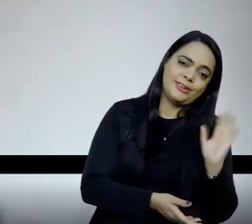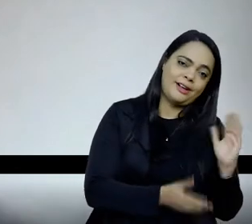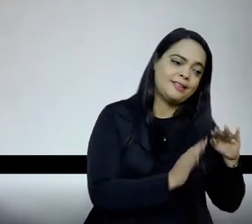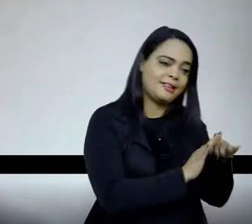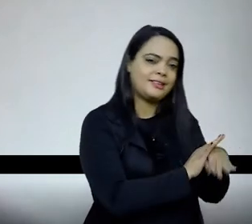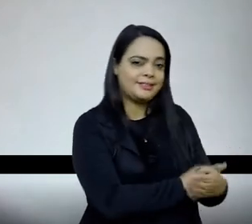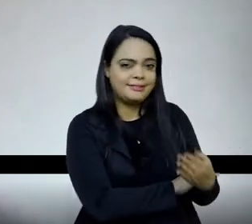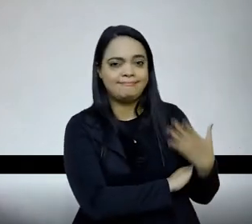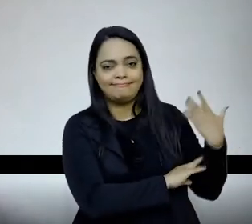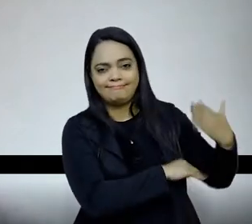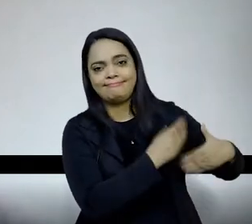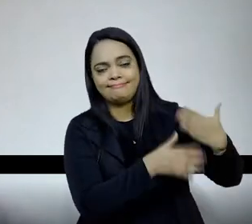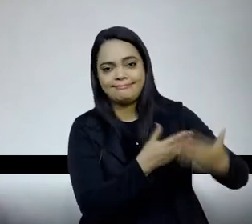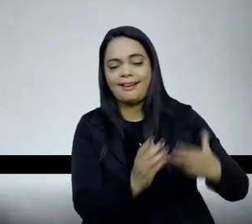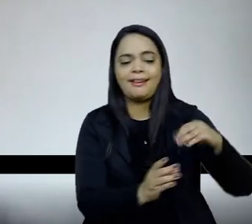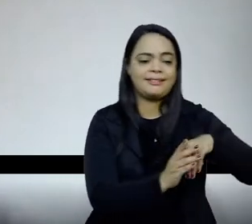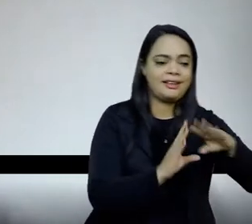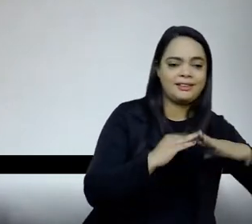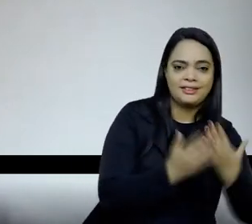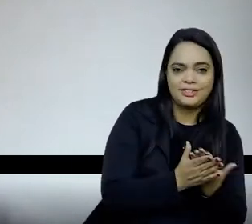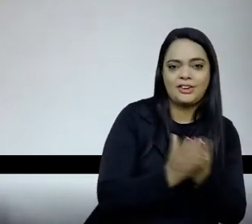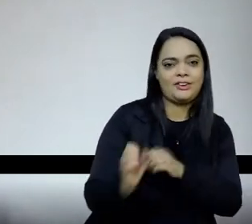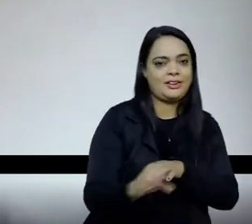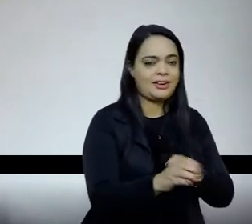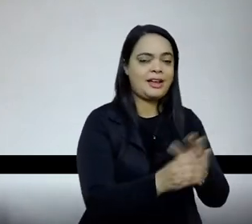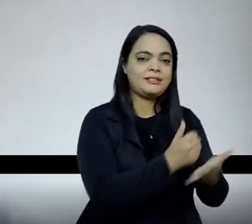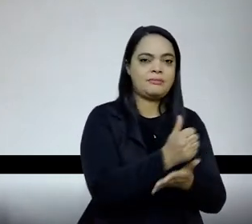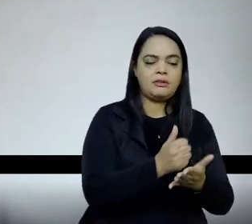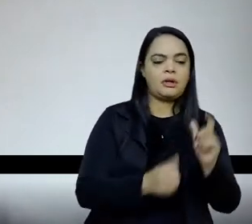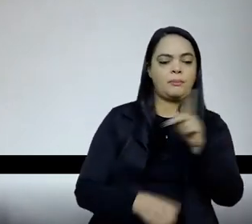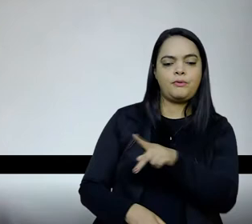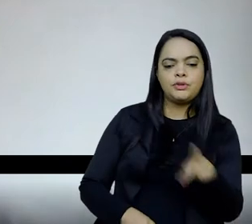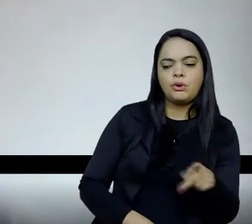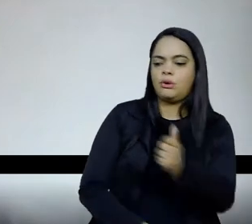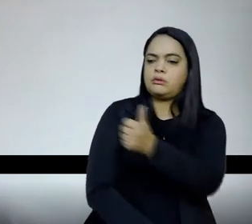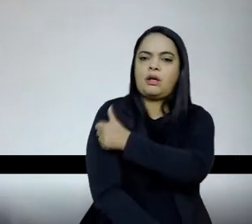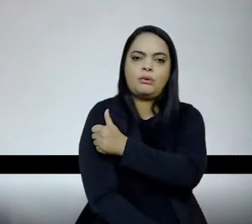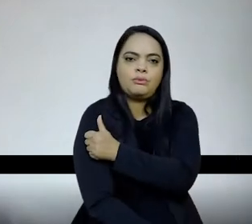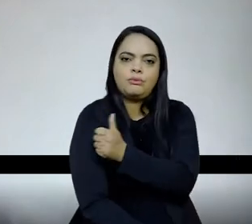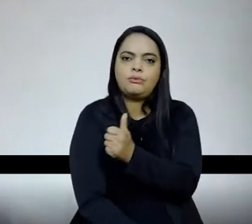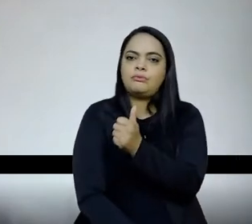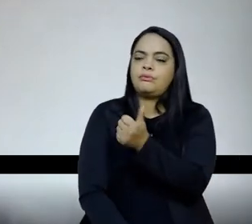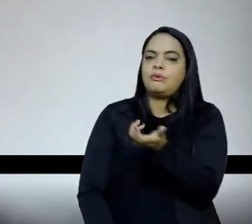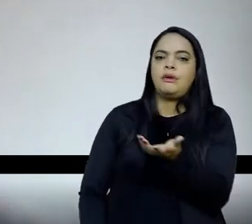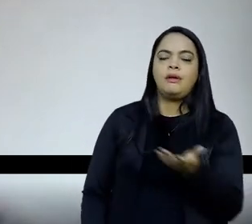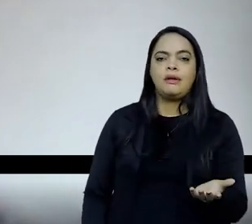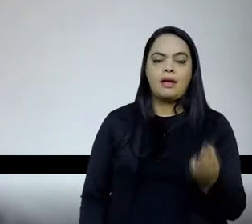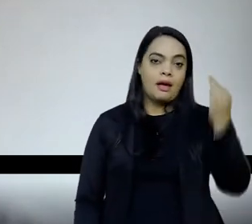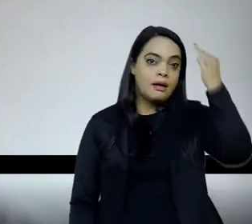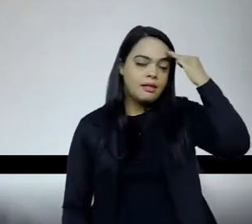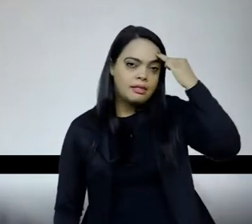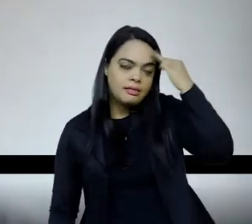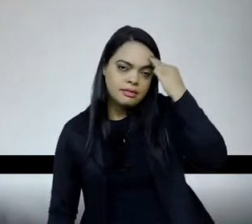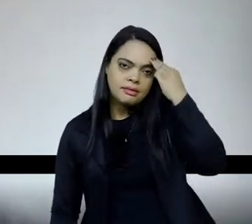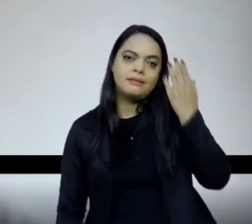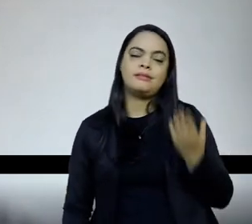a própria discussão que a gente faz da escola, da educação básica, professores, professoras, alunos, A questão da memória desses sujeitos